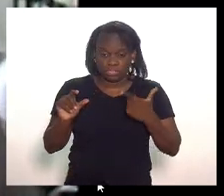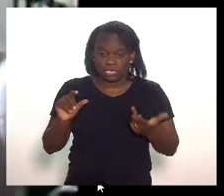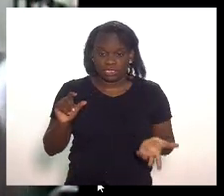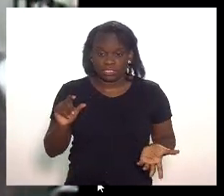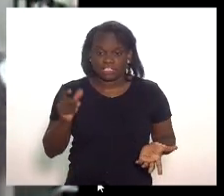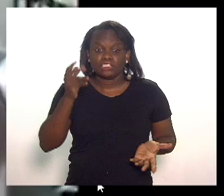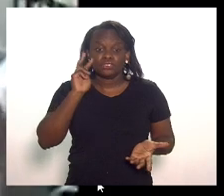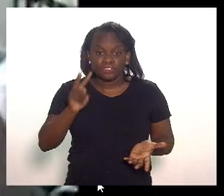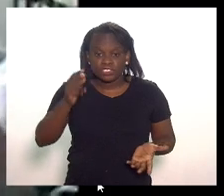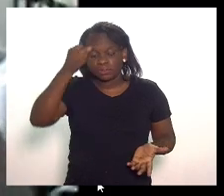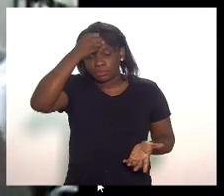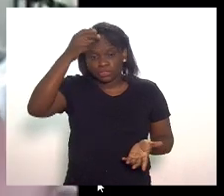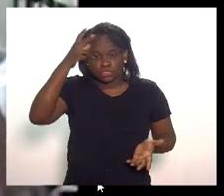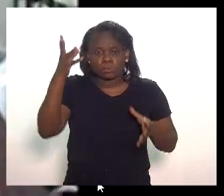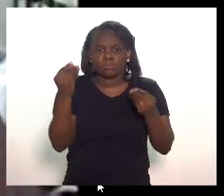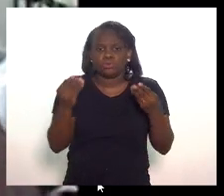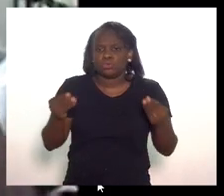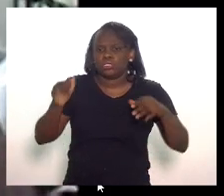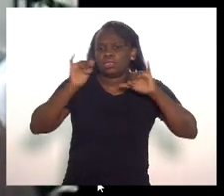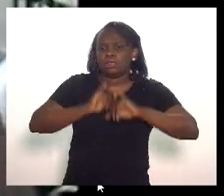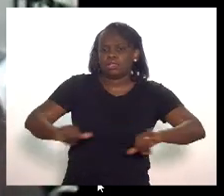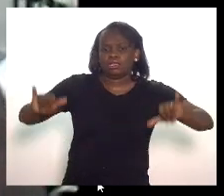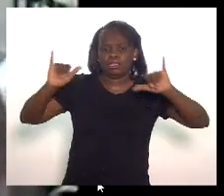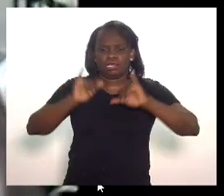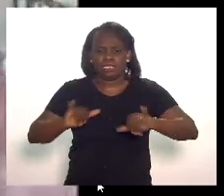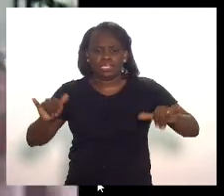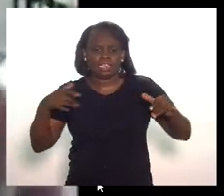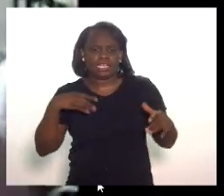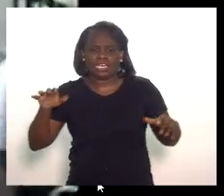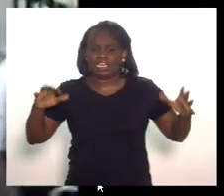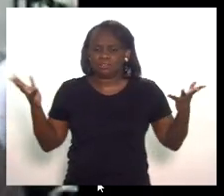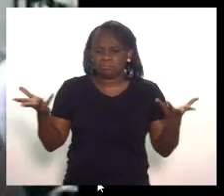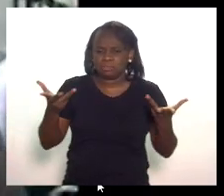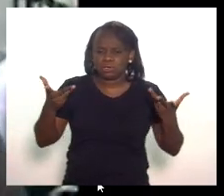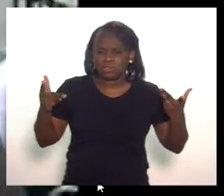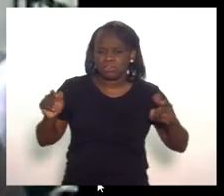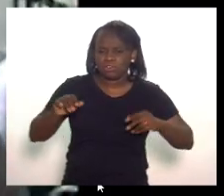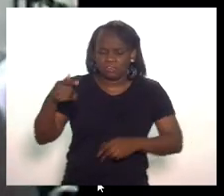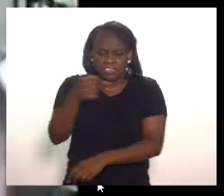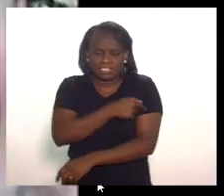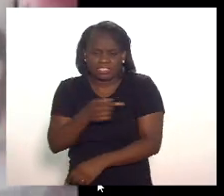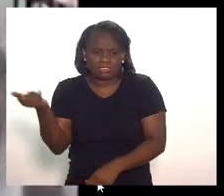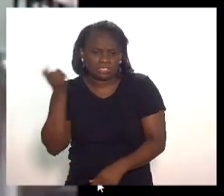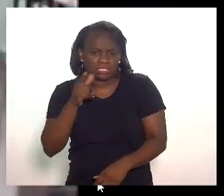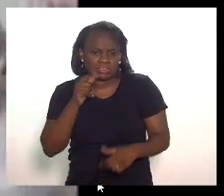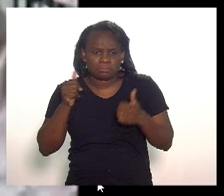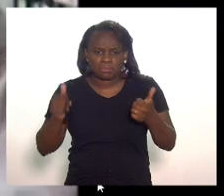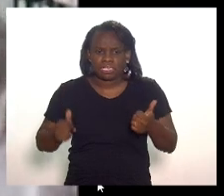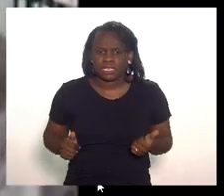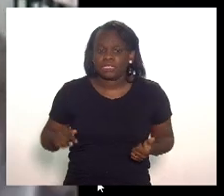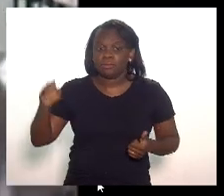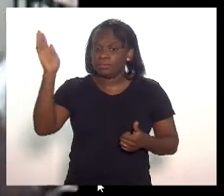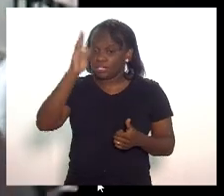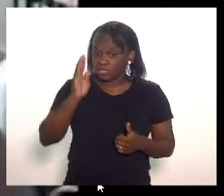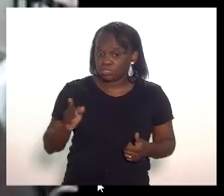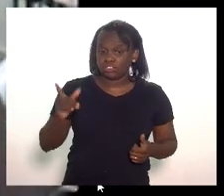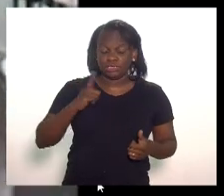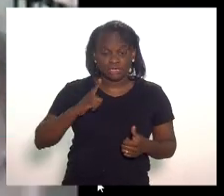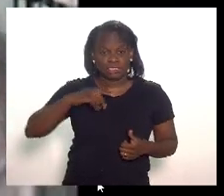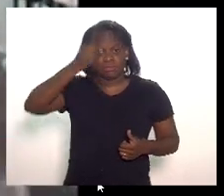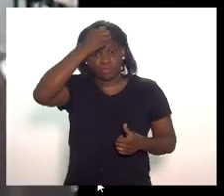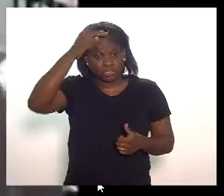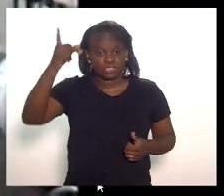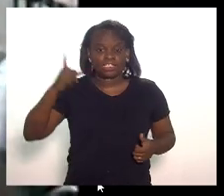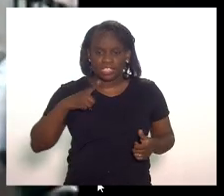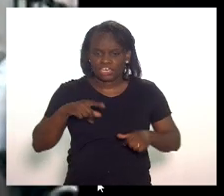muitos municípios fazerem propaganda como se estivessem dando um show de vacinação vacinar o Brasil tem todos os municípios brasileiros